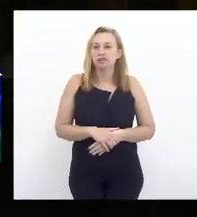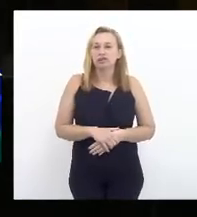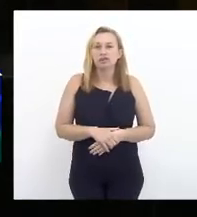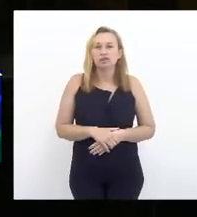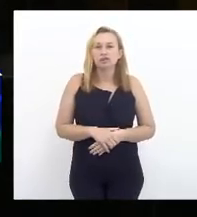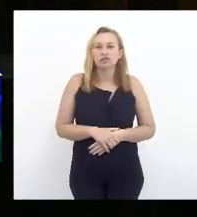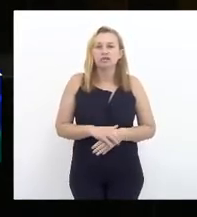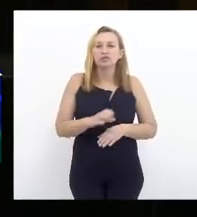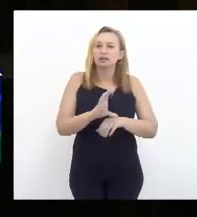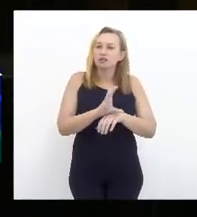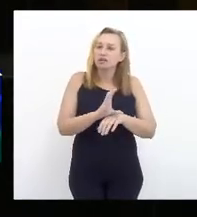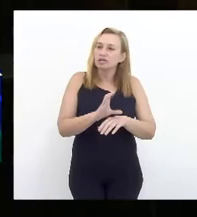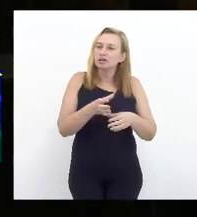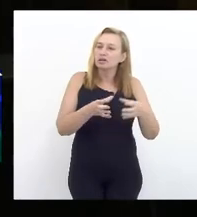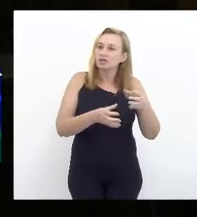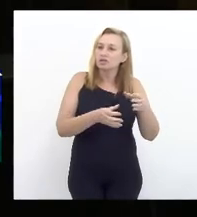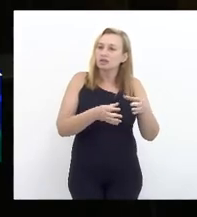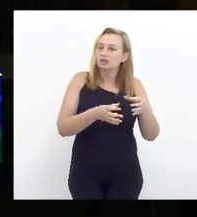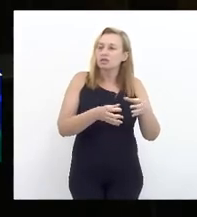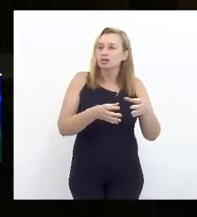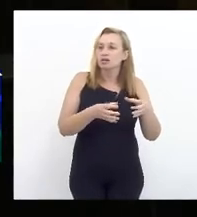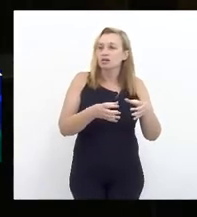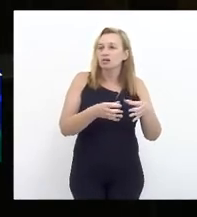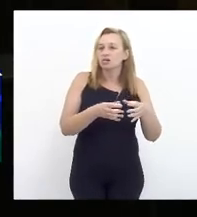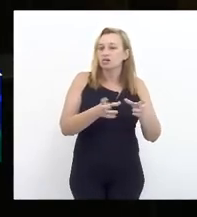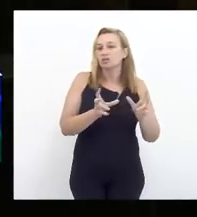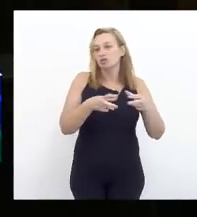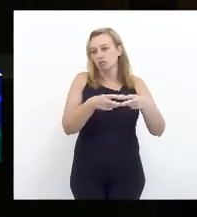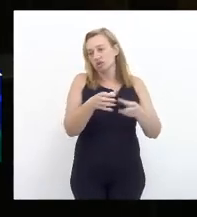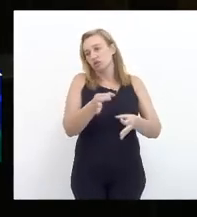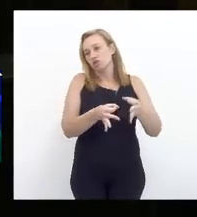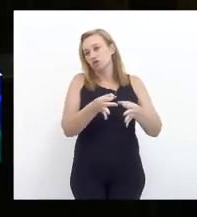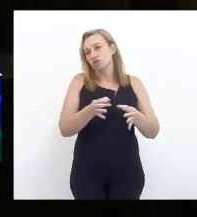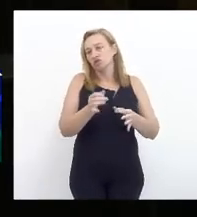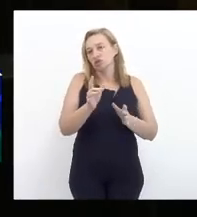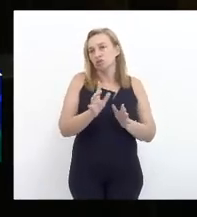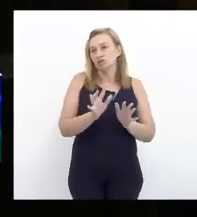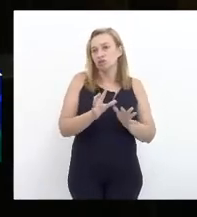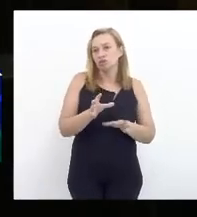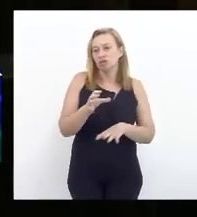a Comissão de Constituição e Justiça, no final de semana,